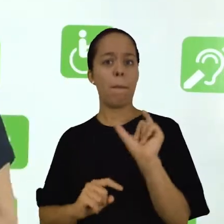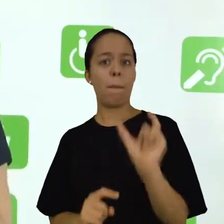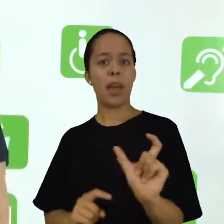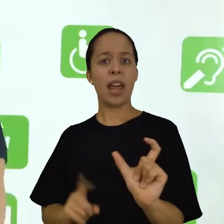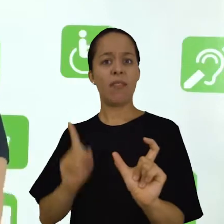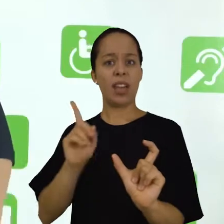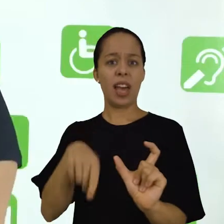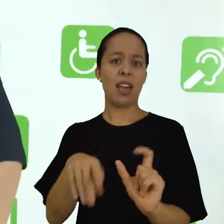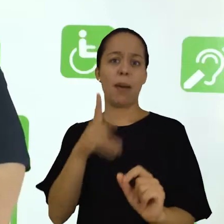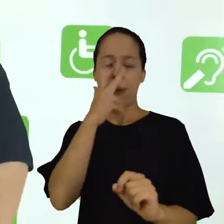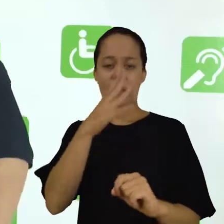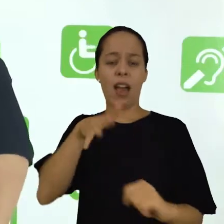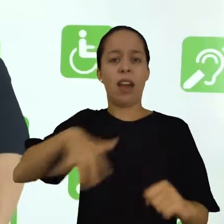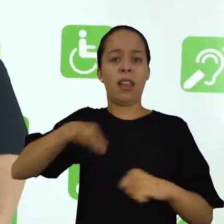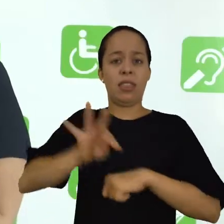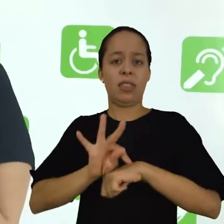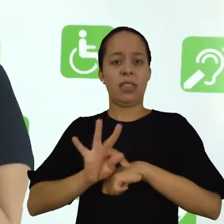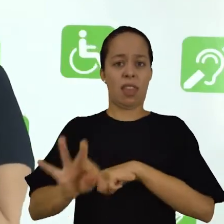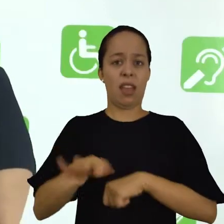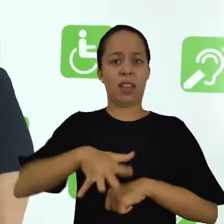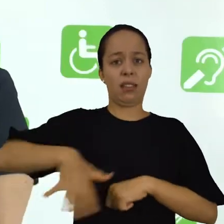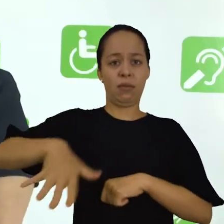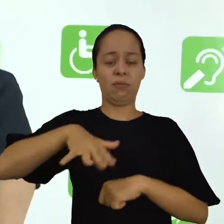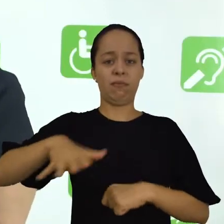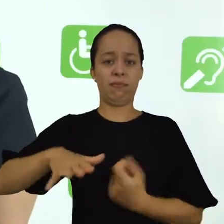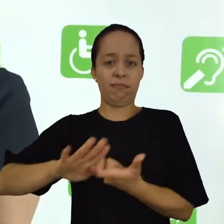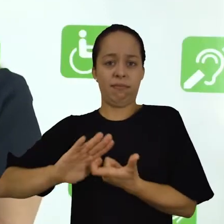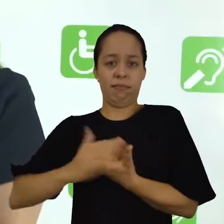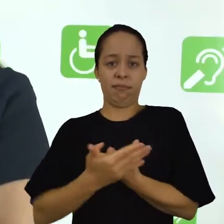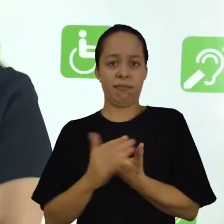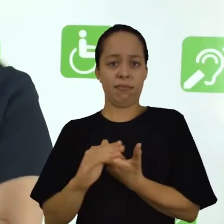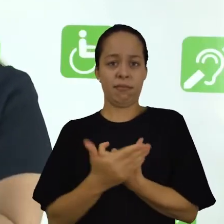termos técnicos específicos ou da área